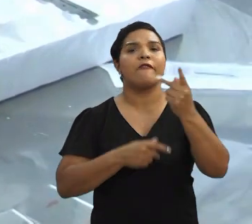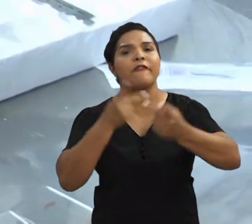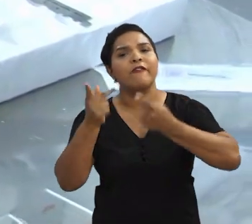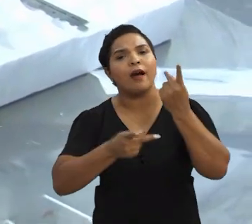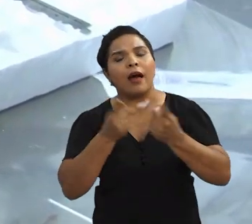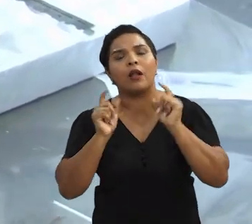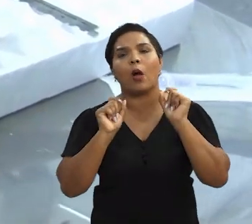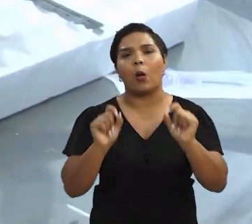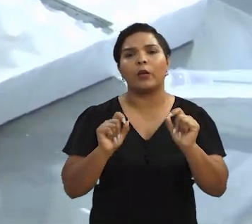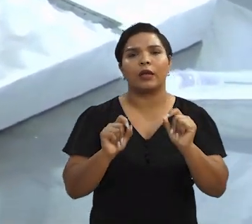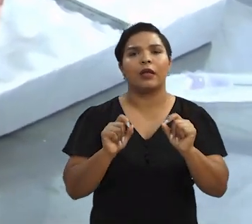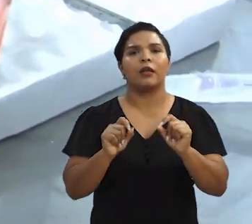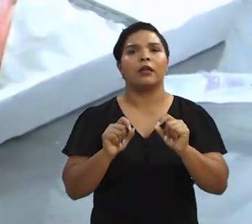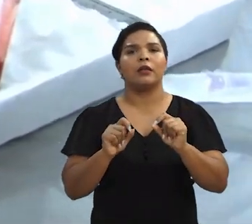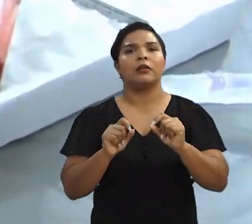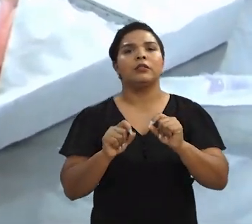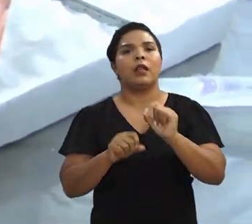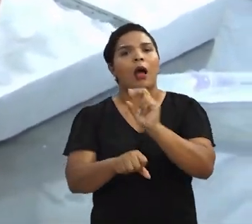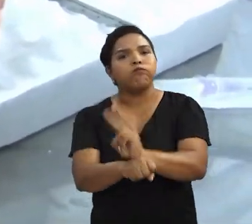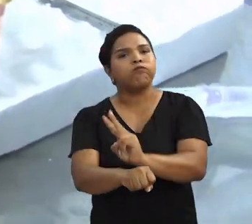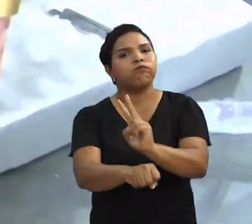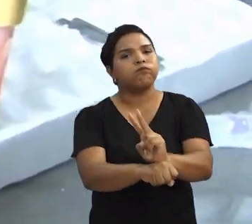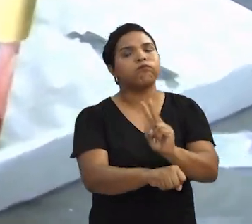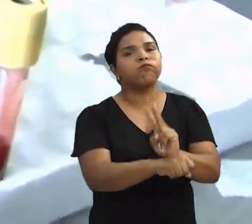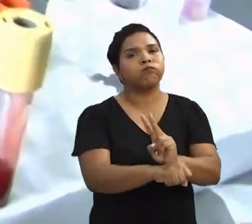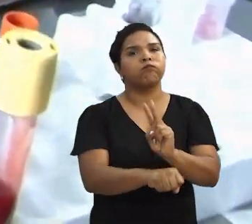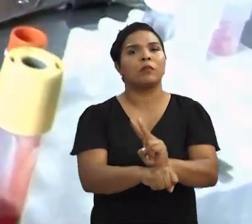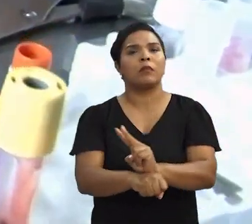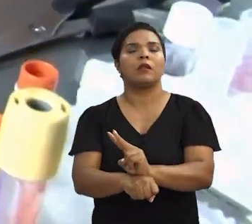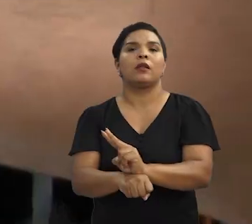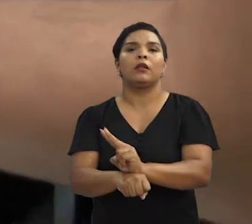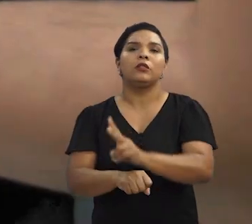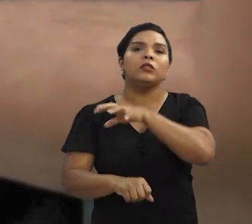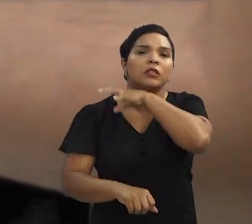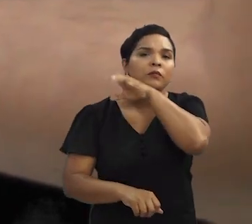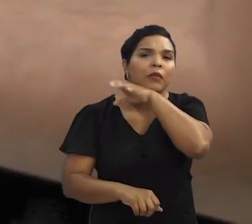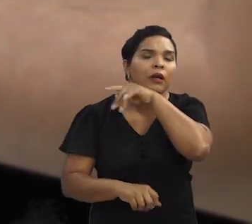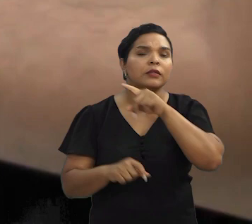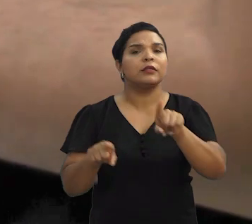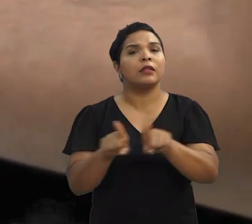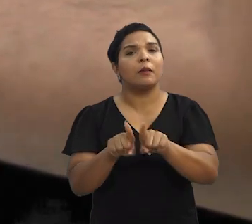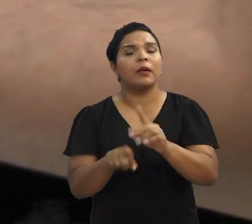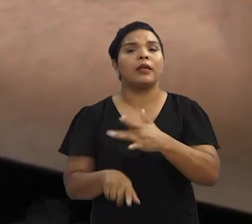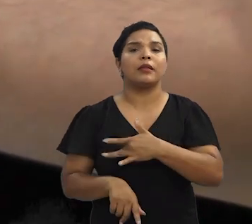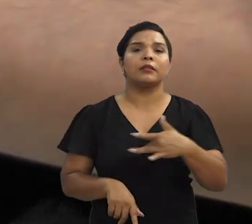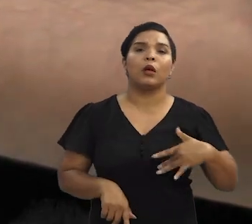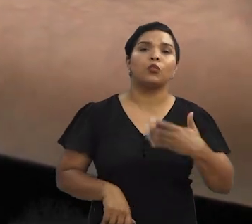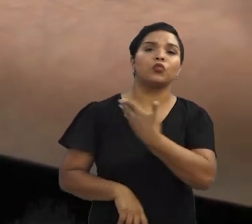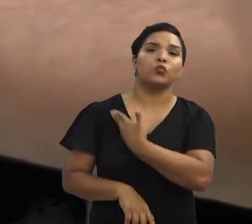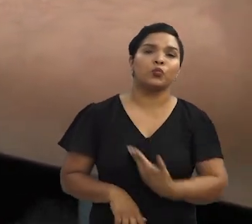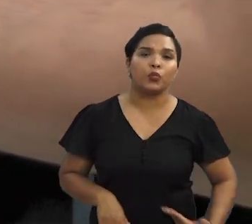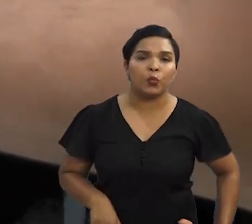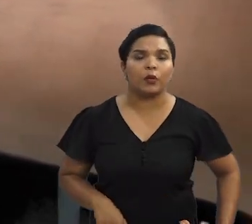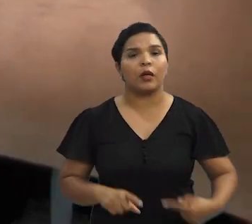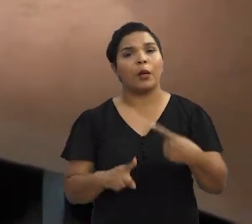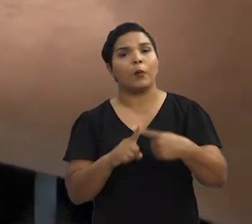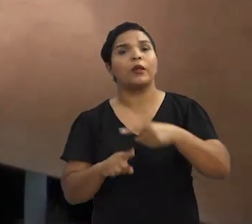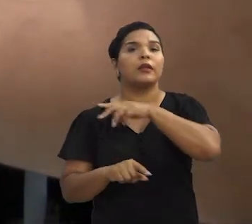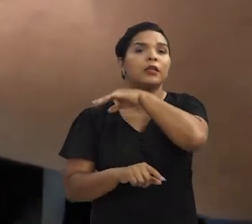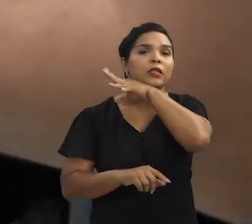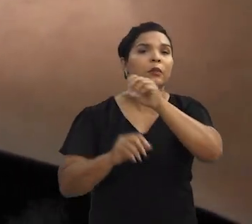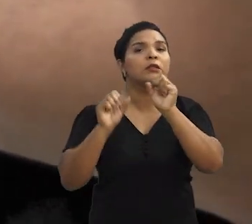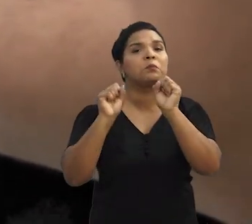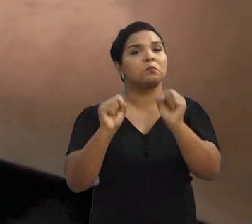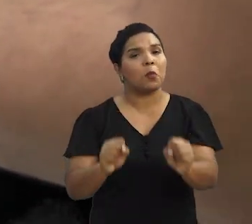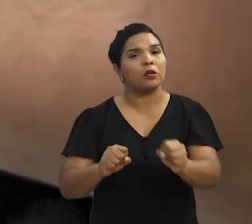gente fala de atuar na conservação de espécies, a gente fala na saúde pública, porque como eu já